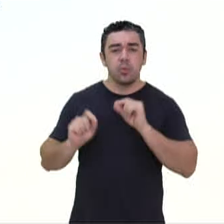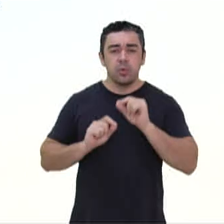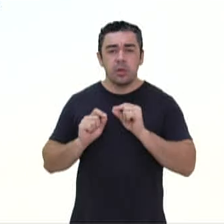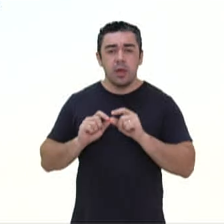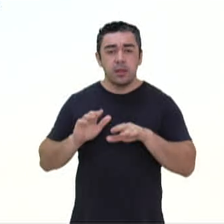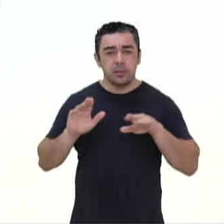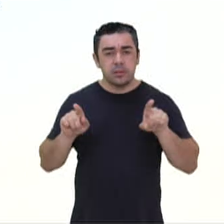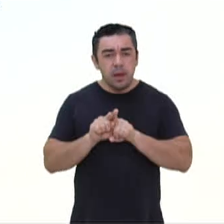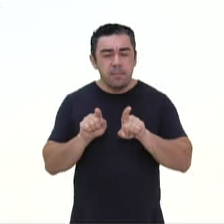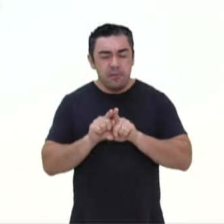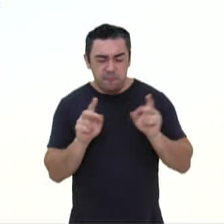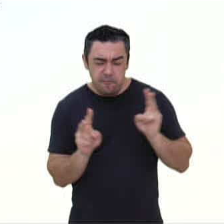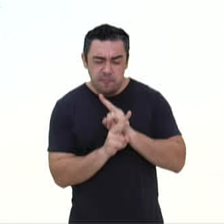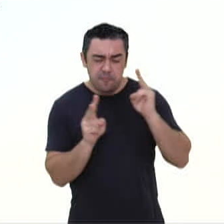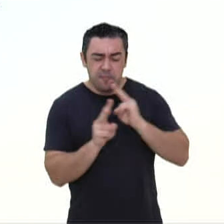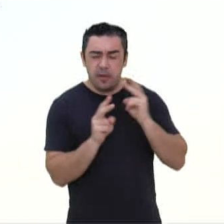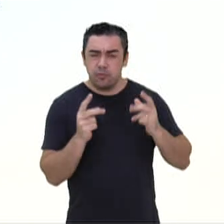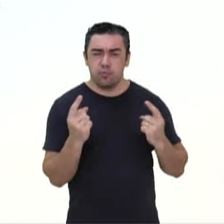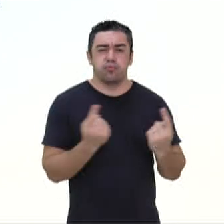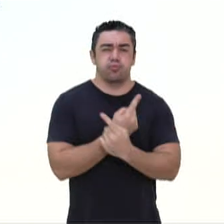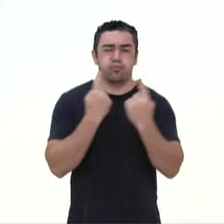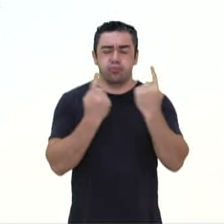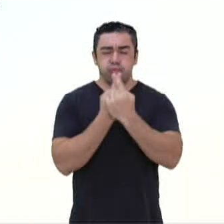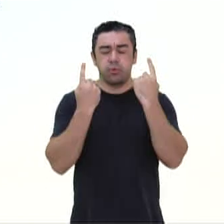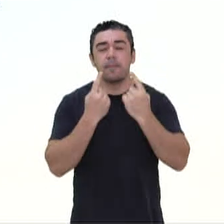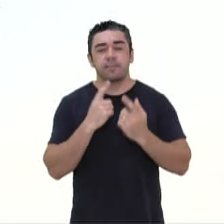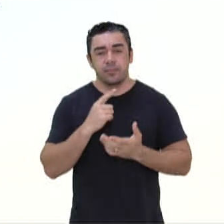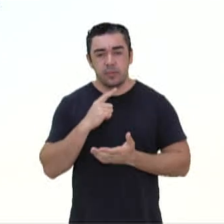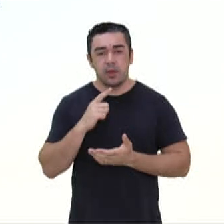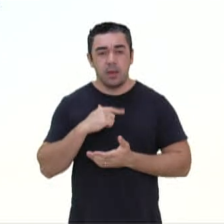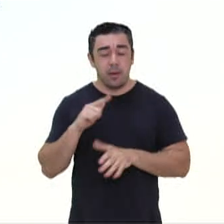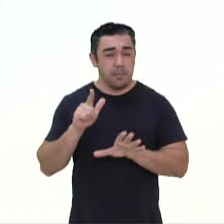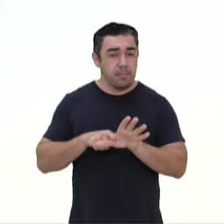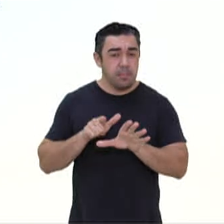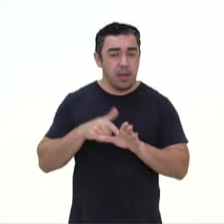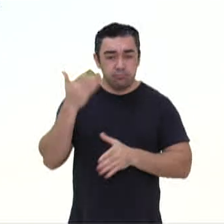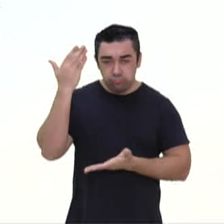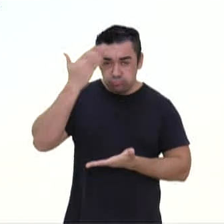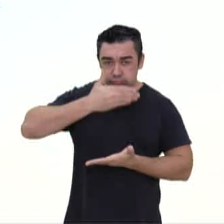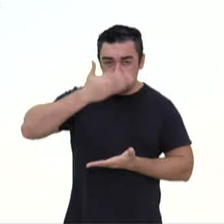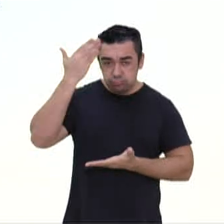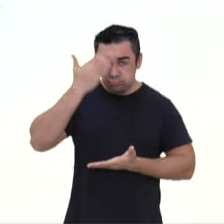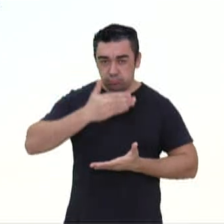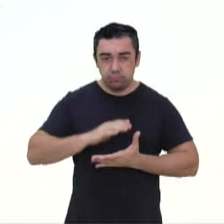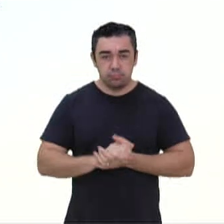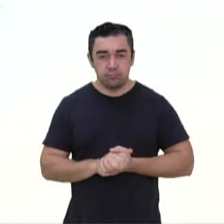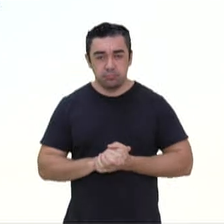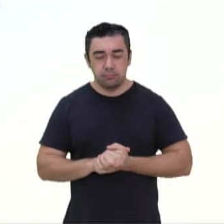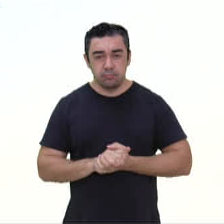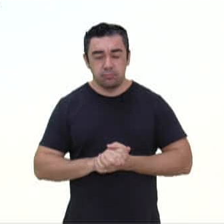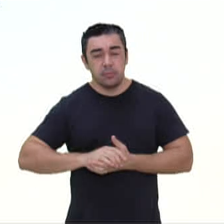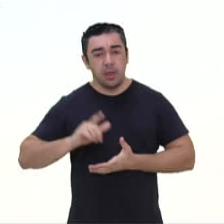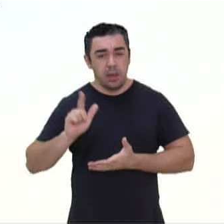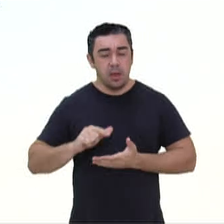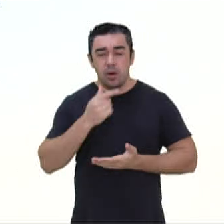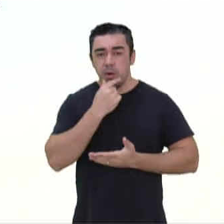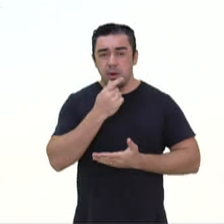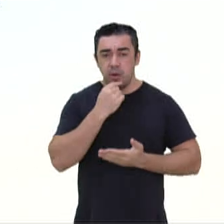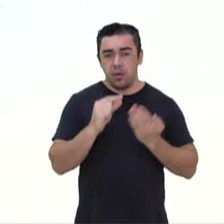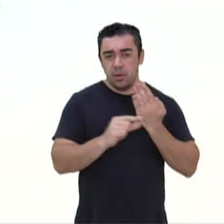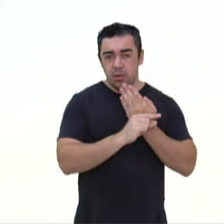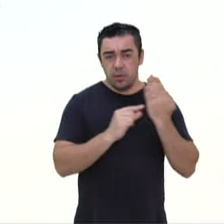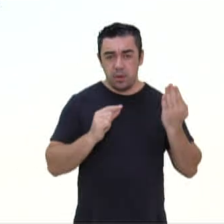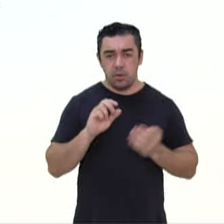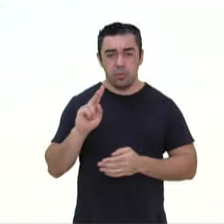redemoinhos de poeira com seus furiosos pés invisíveis. Biografia do Humberto de